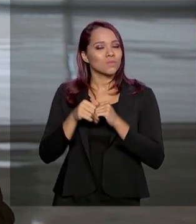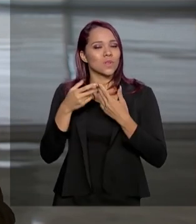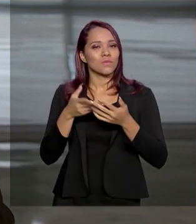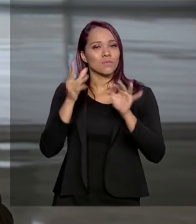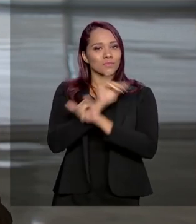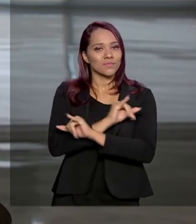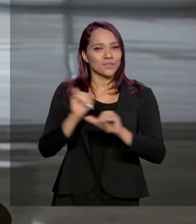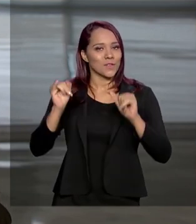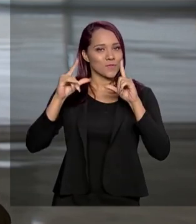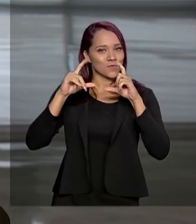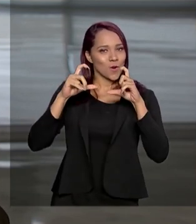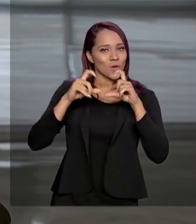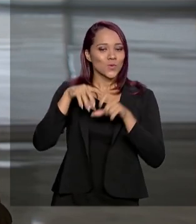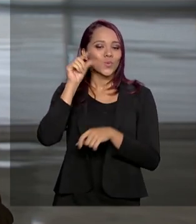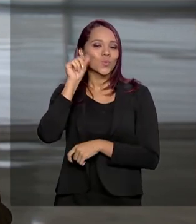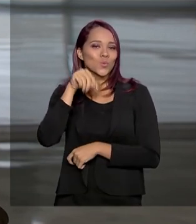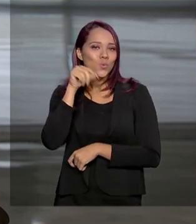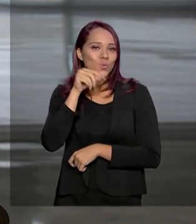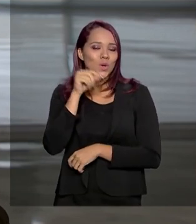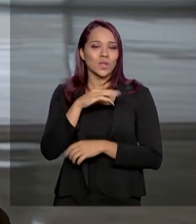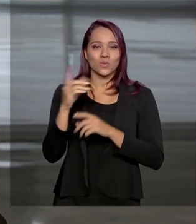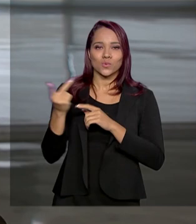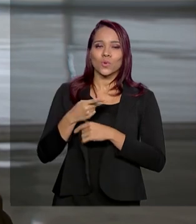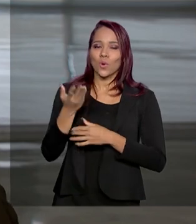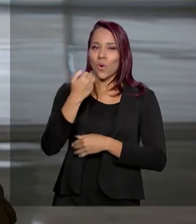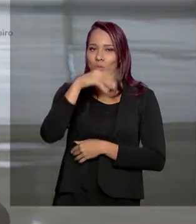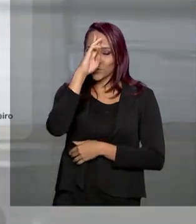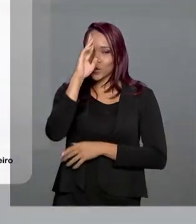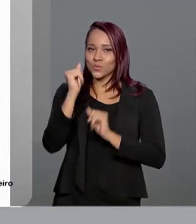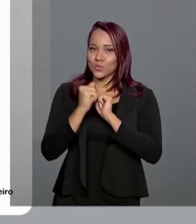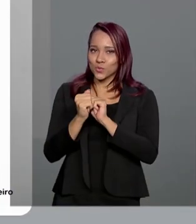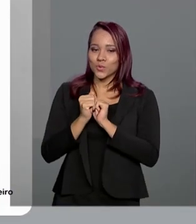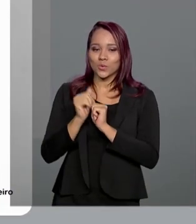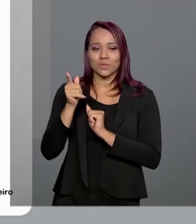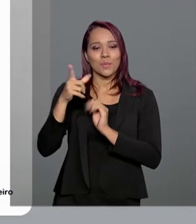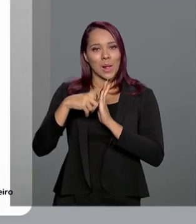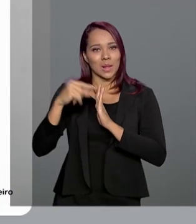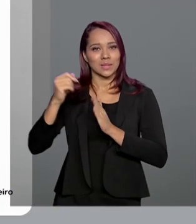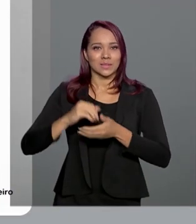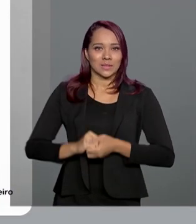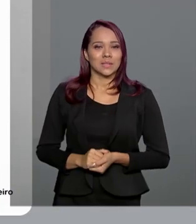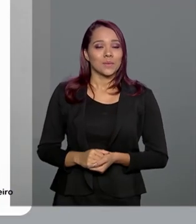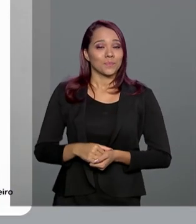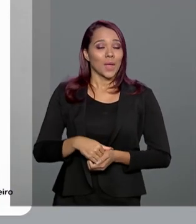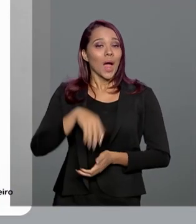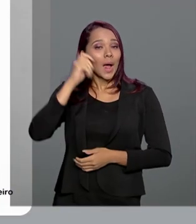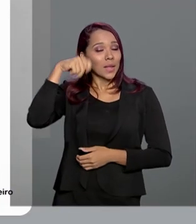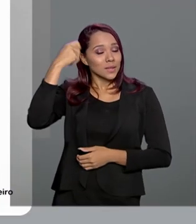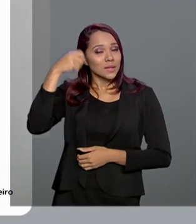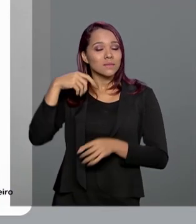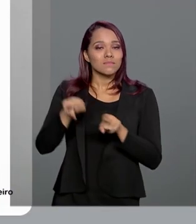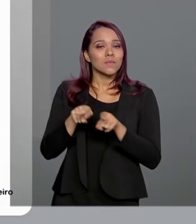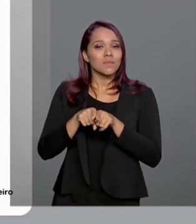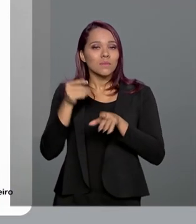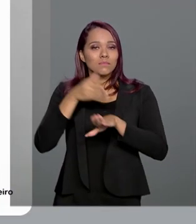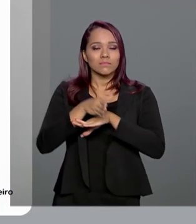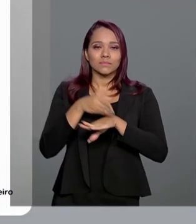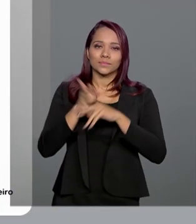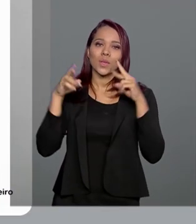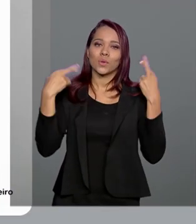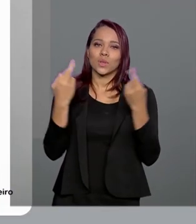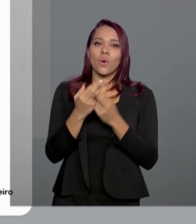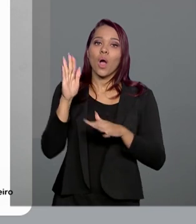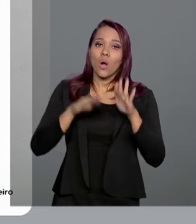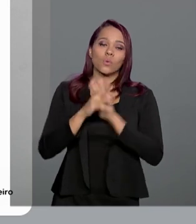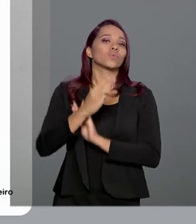publicada uma foto pelo Twitter, uma foto dos dois almoçando juntos no Palácio do Planalto. A atriz Regina Duarte também participou de uma reunião com